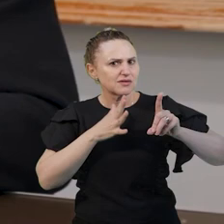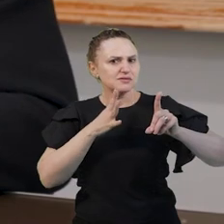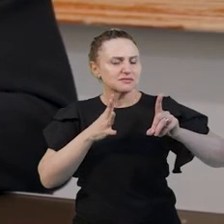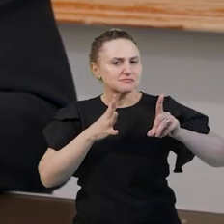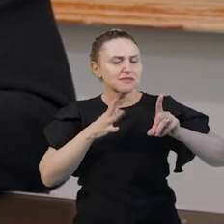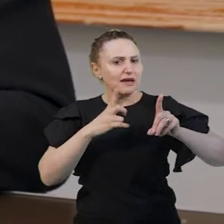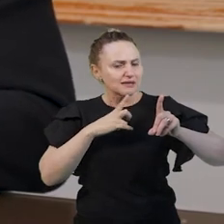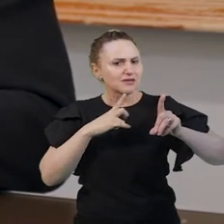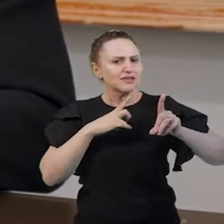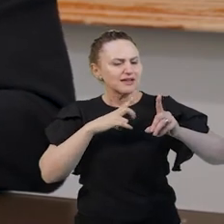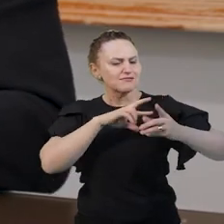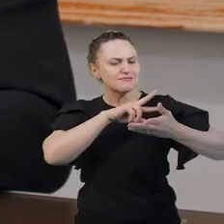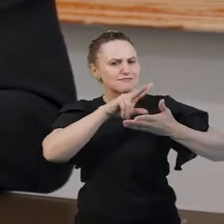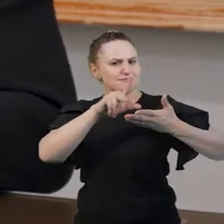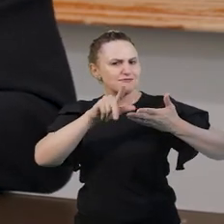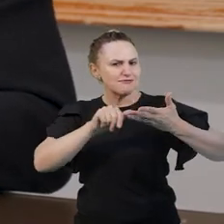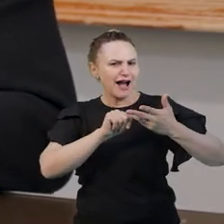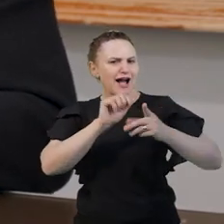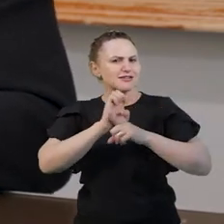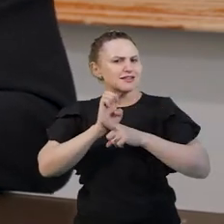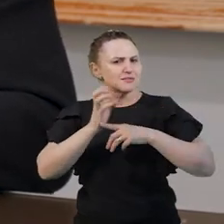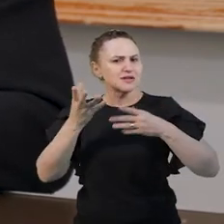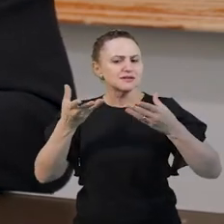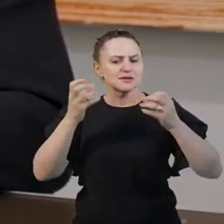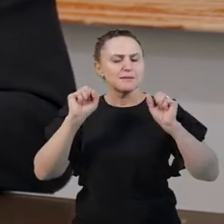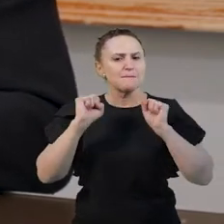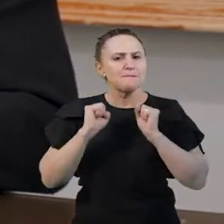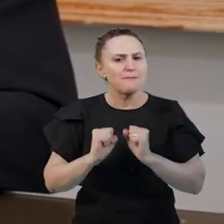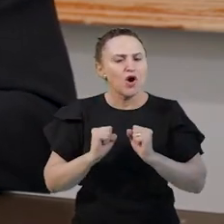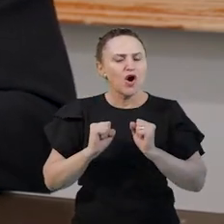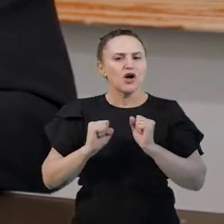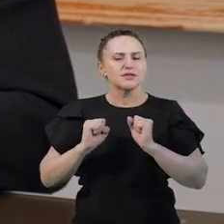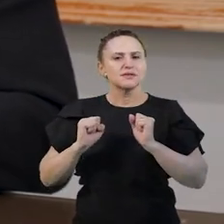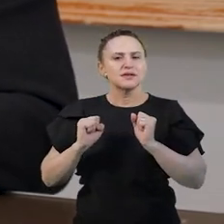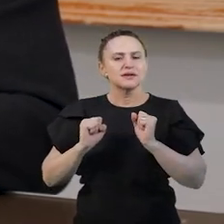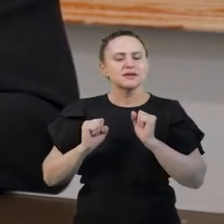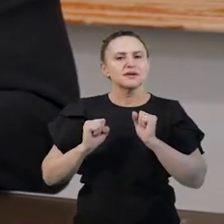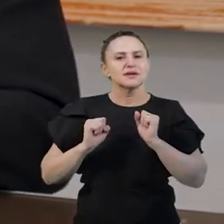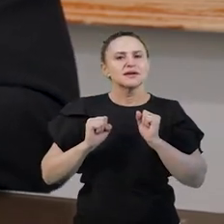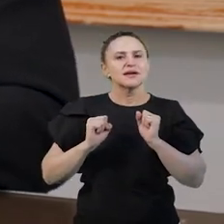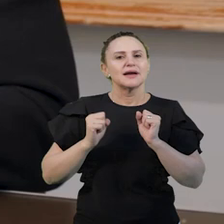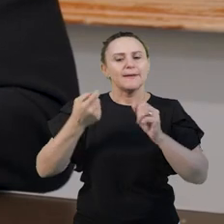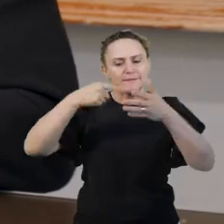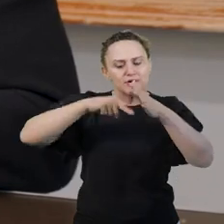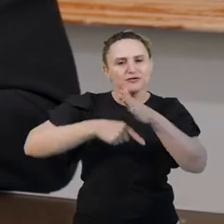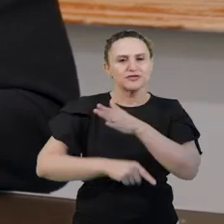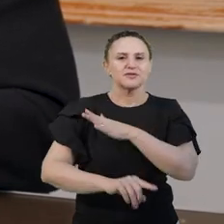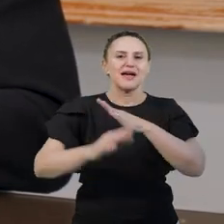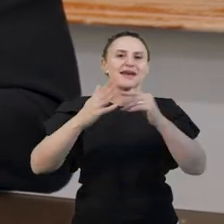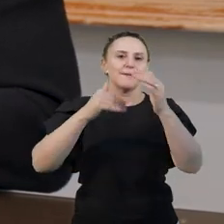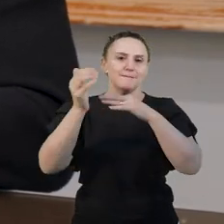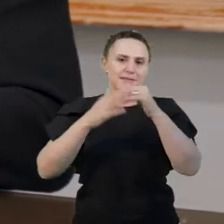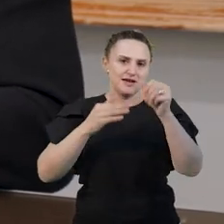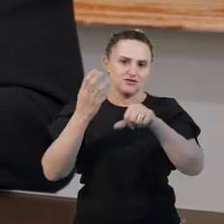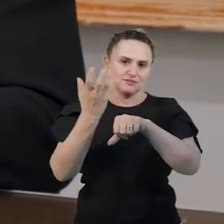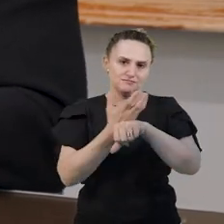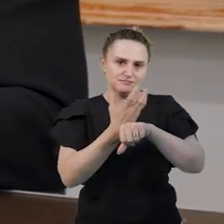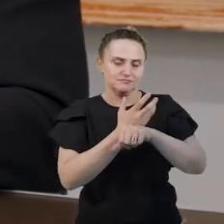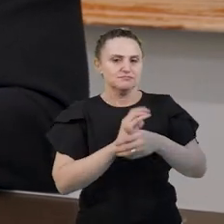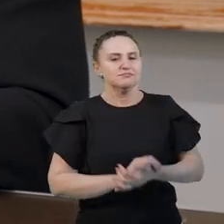elementos que nós podemos estar trazendo para essas práticas e que nós iremos aprofundar um pouco na nossa disciplina.